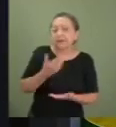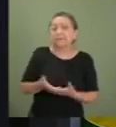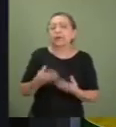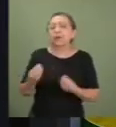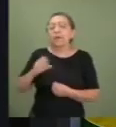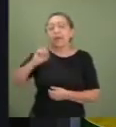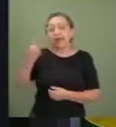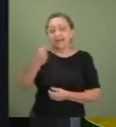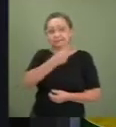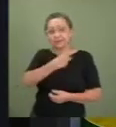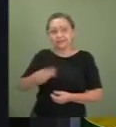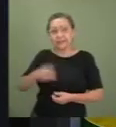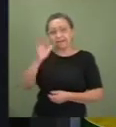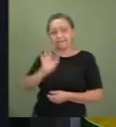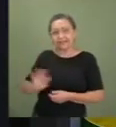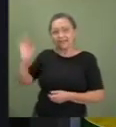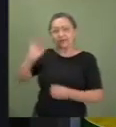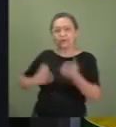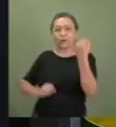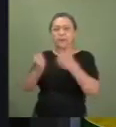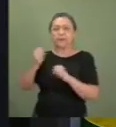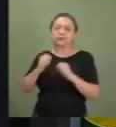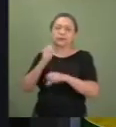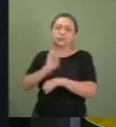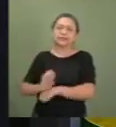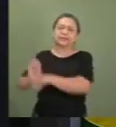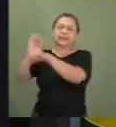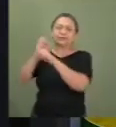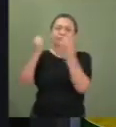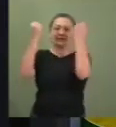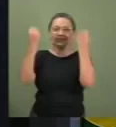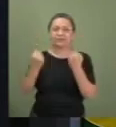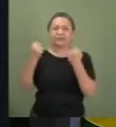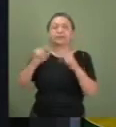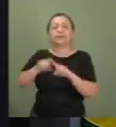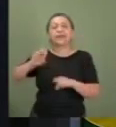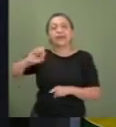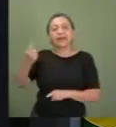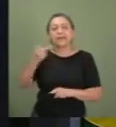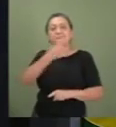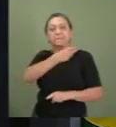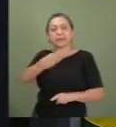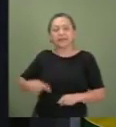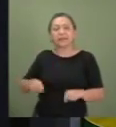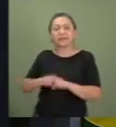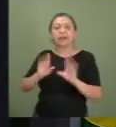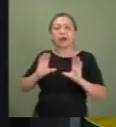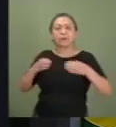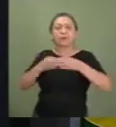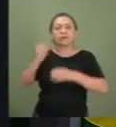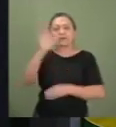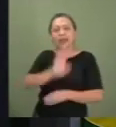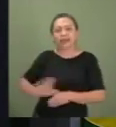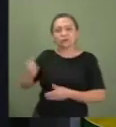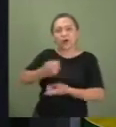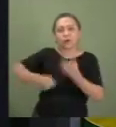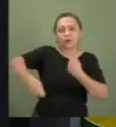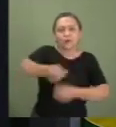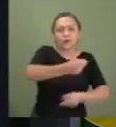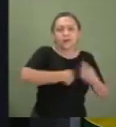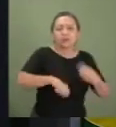ex-presidente da Federação do Comércio de Sergipe e ex-presidente também da Confederação Nacional do Comércio,